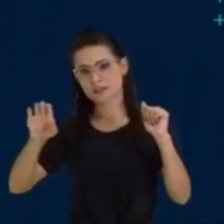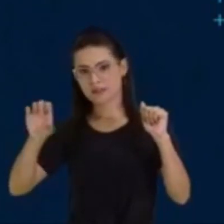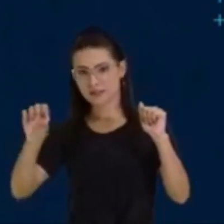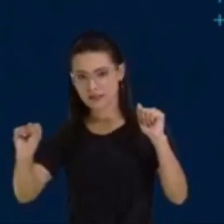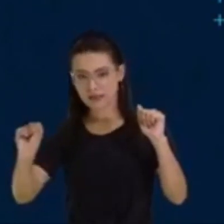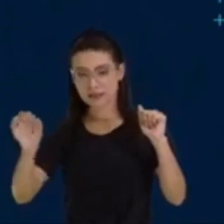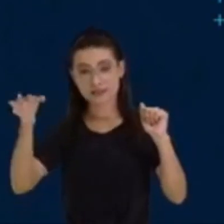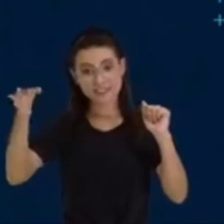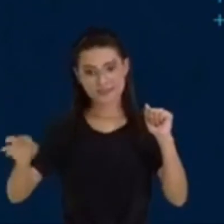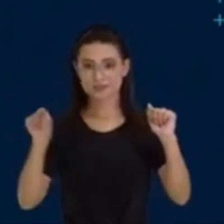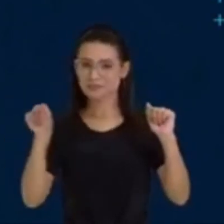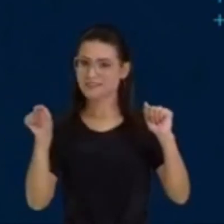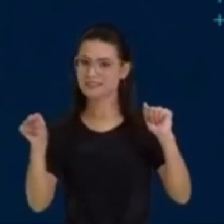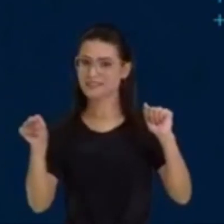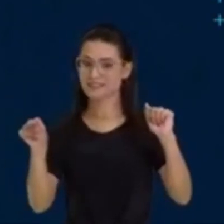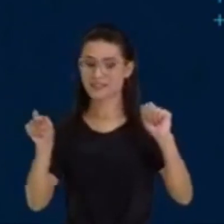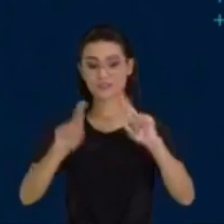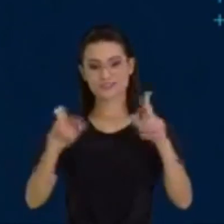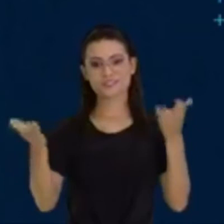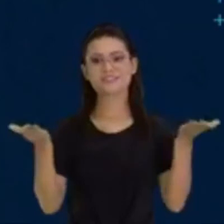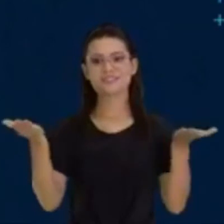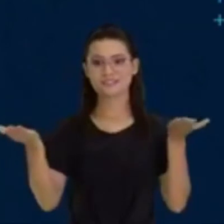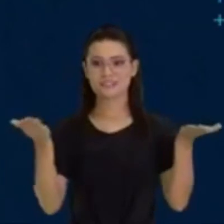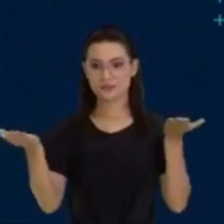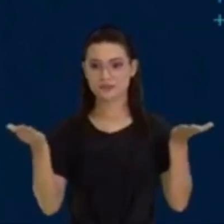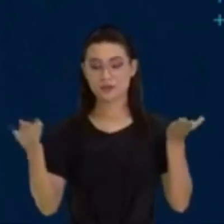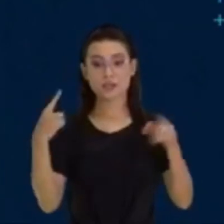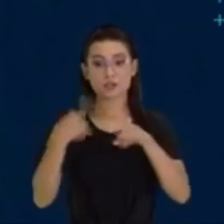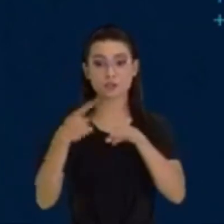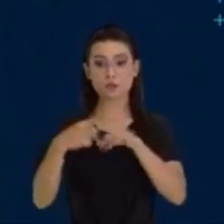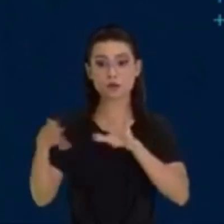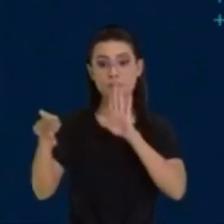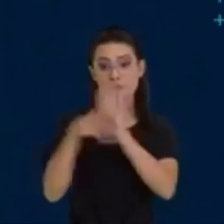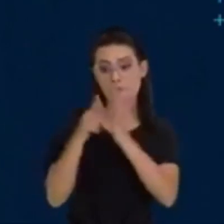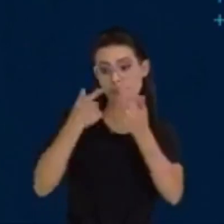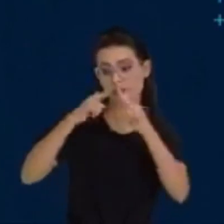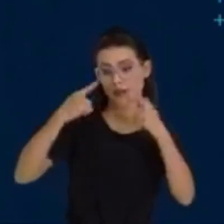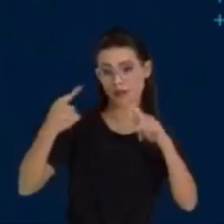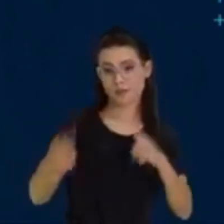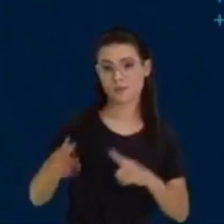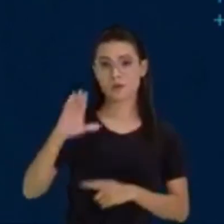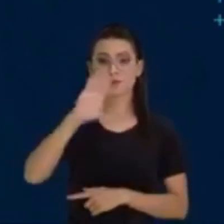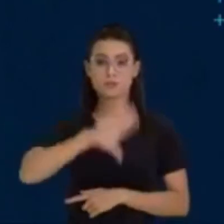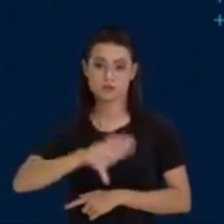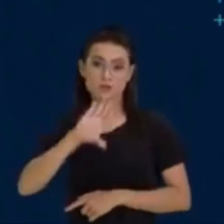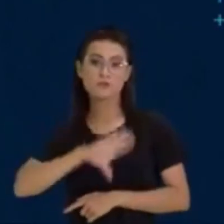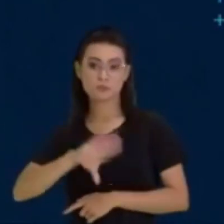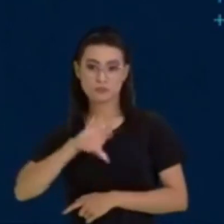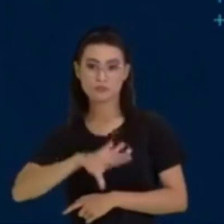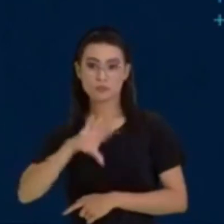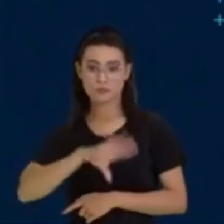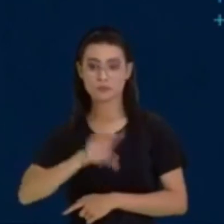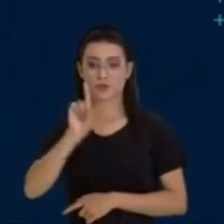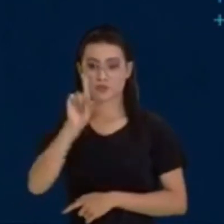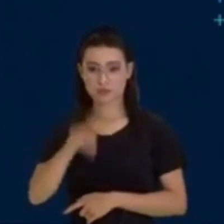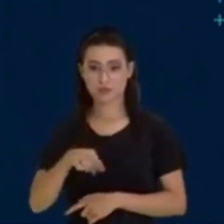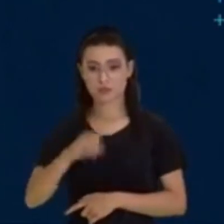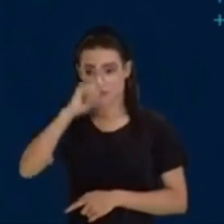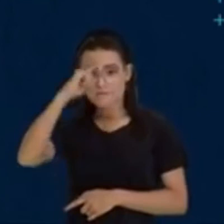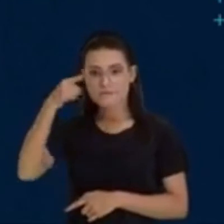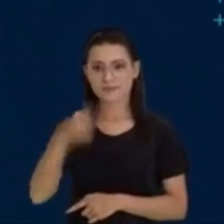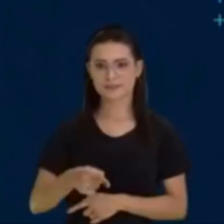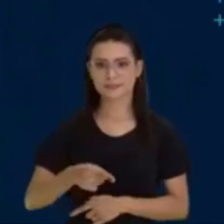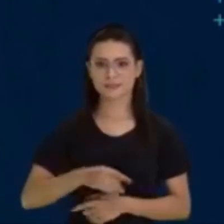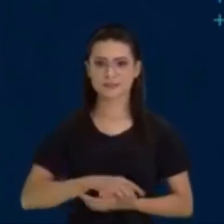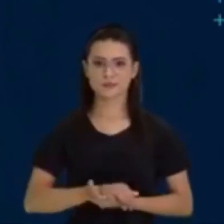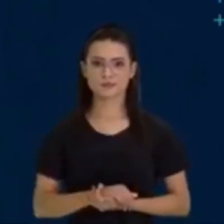caso, a conjugação no imperativo negativo é igual à conjugação no presente do modo subjuntivo. vamos avançar.